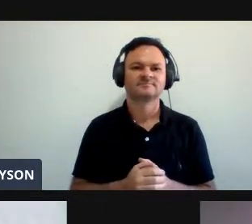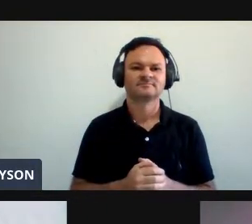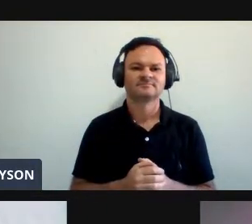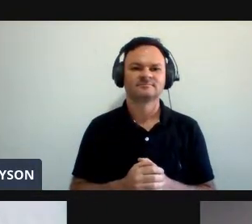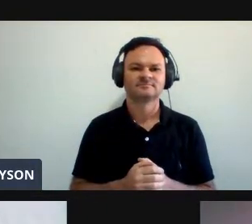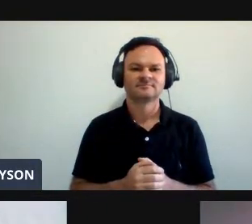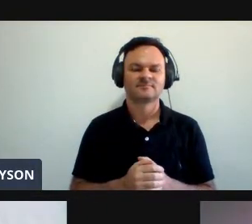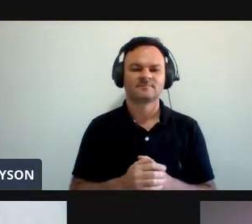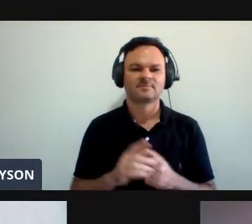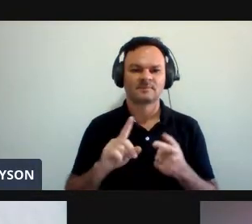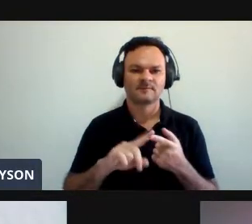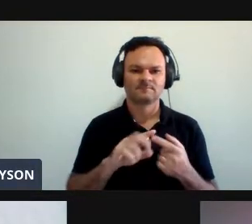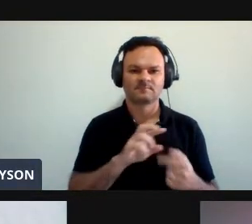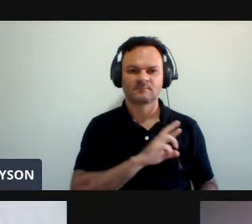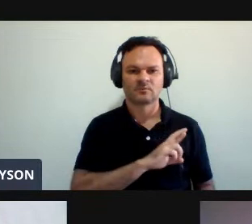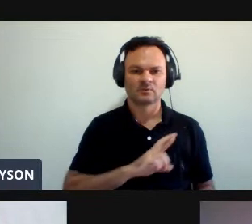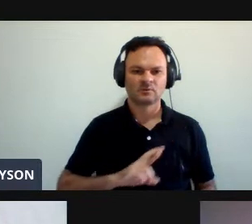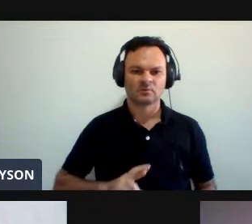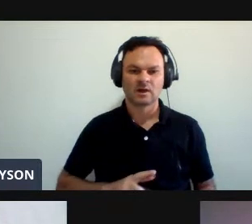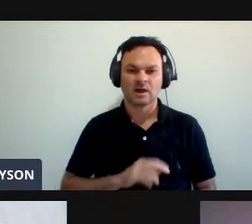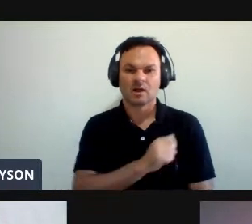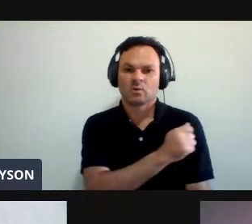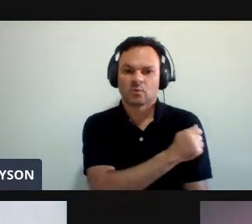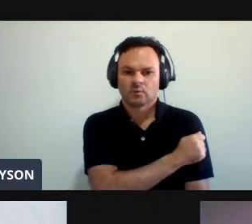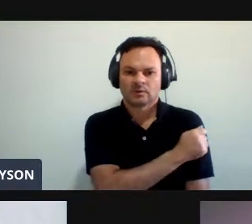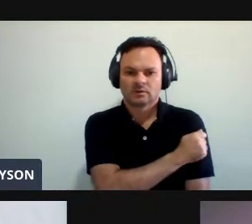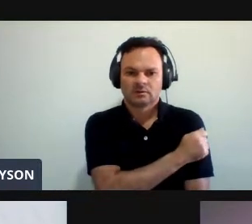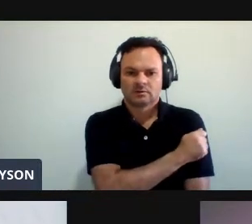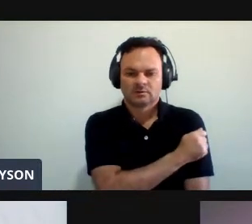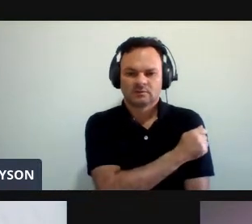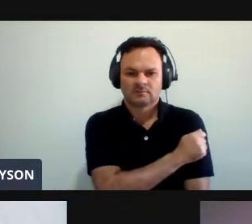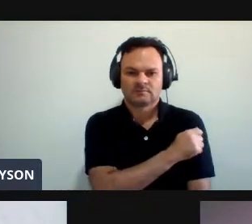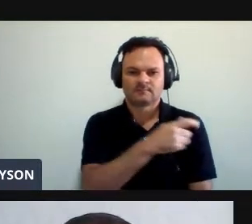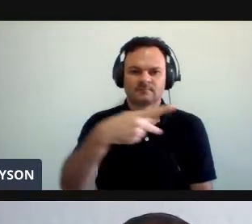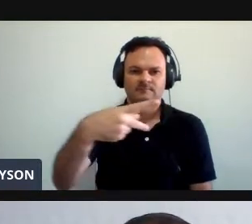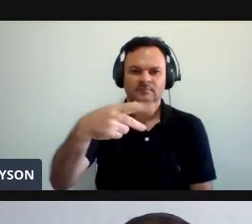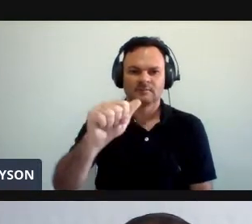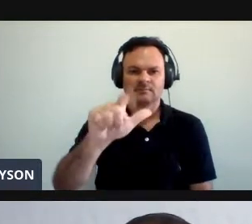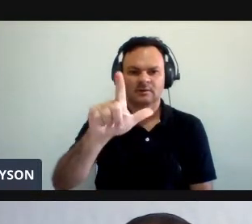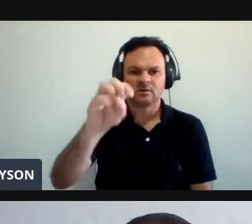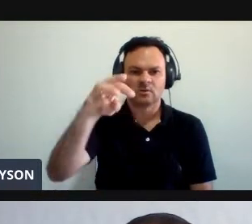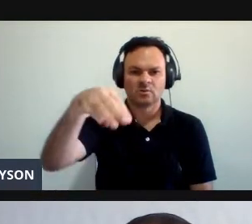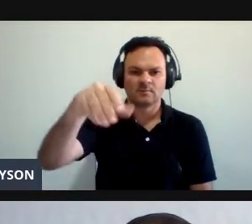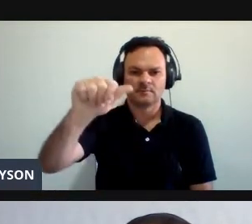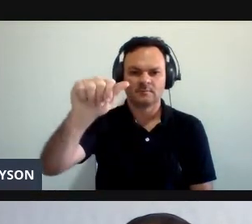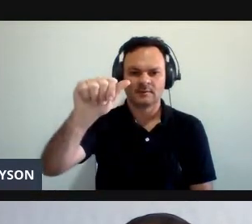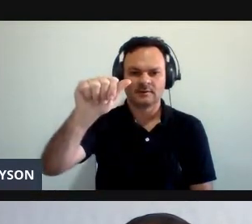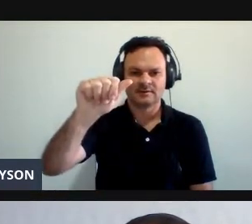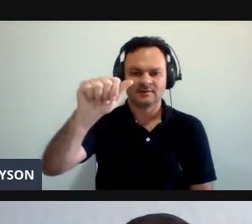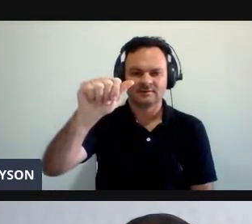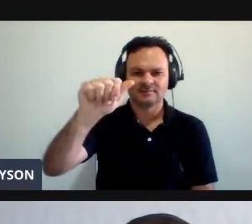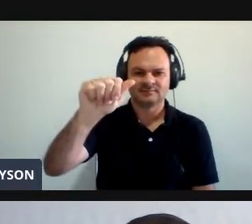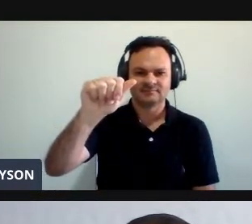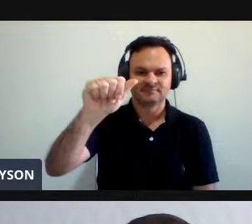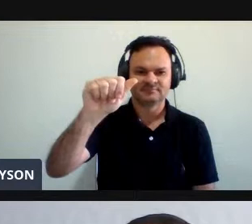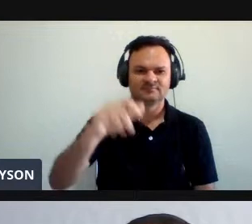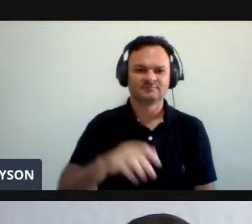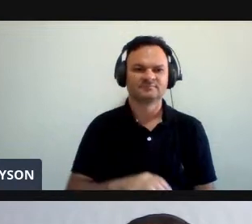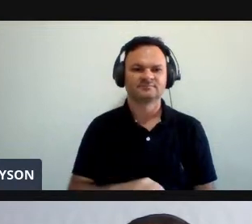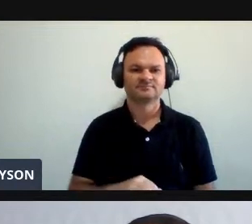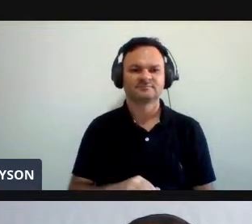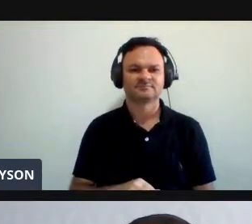A representante do corpo dissente da UFAP, Paloma Gabriele de Oliveira Albuquerque Silva.